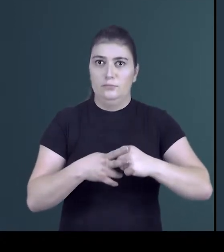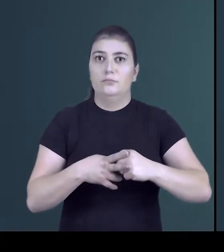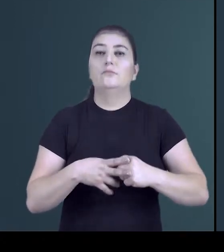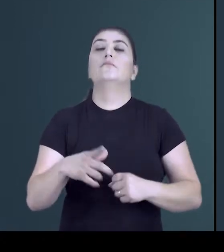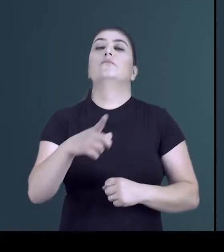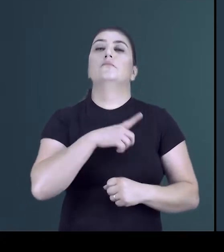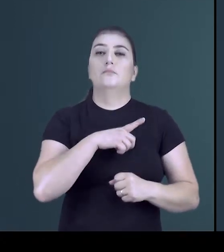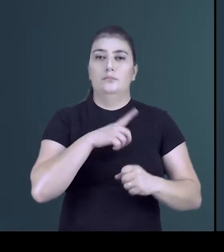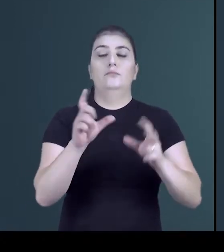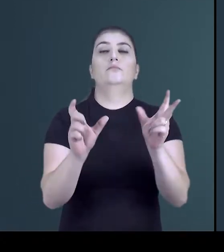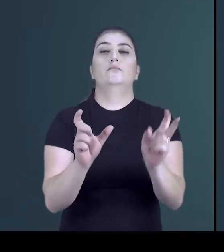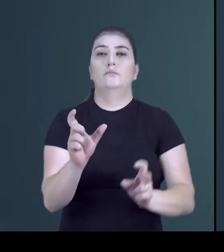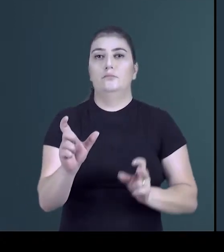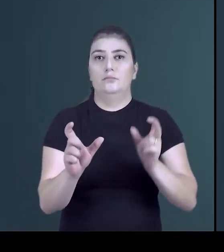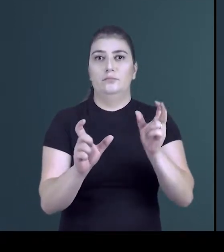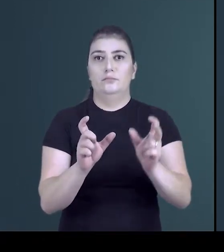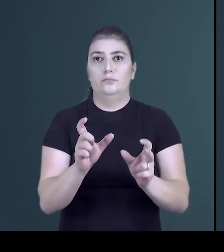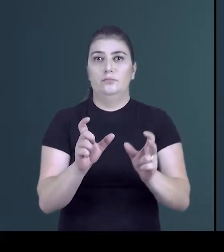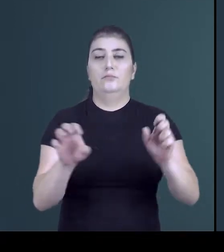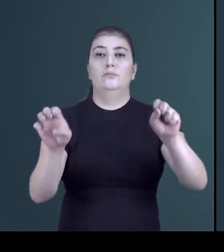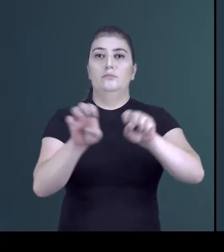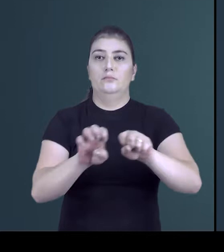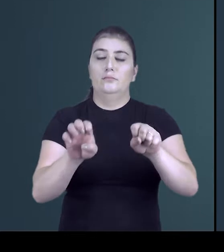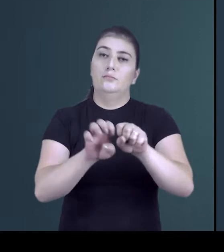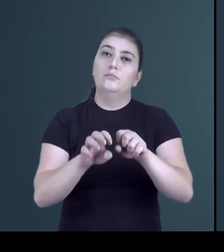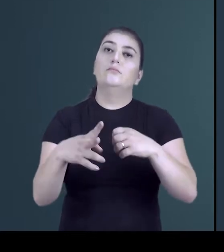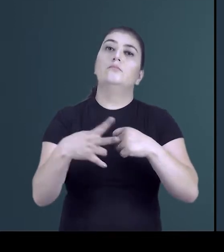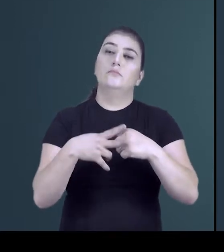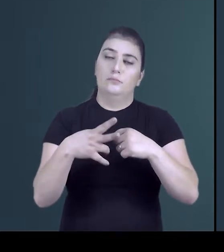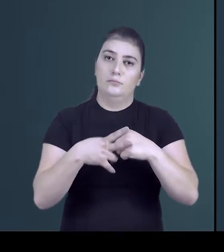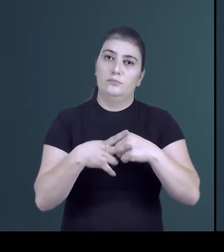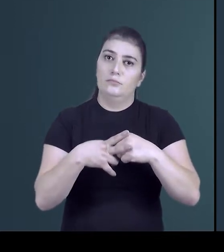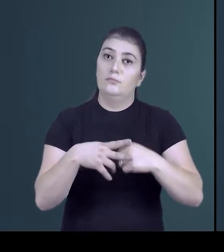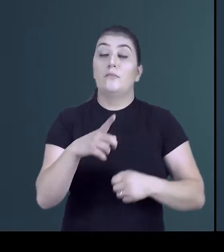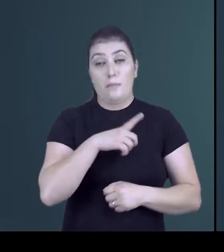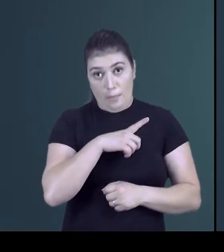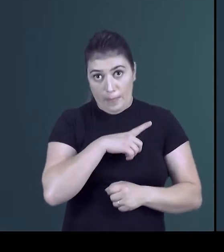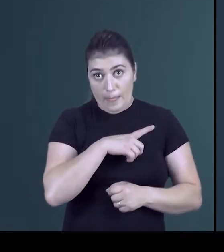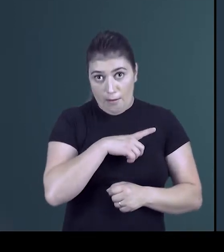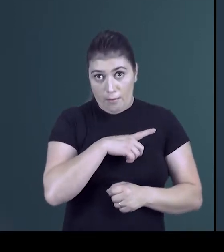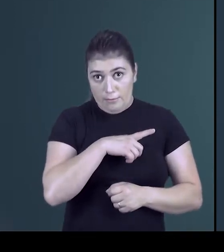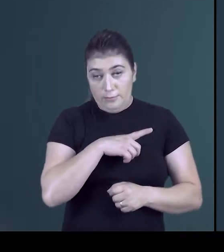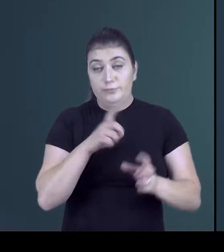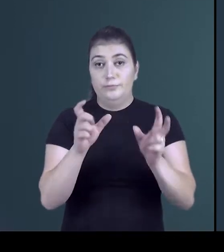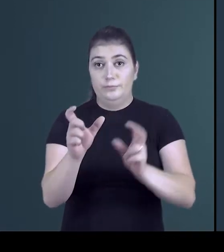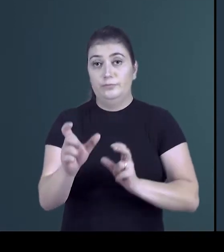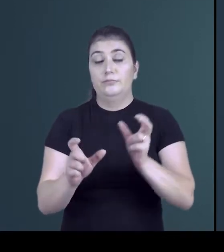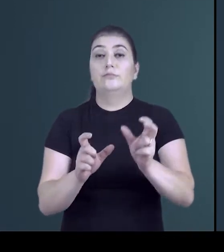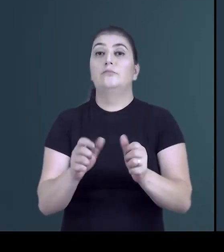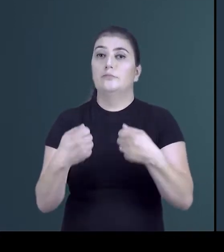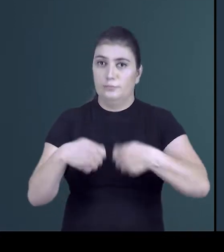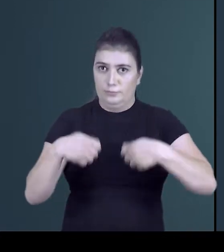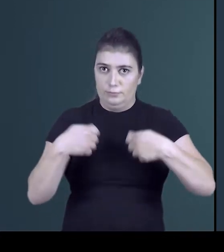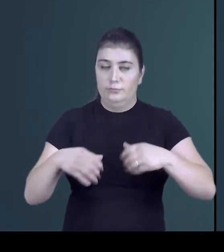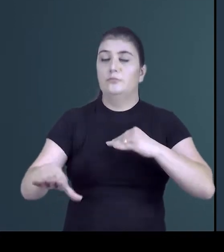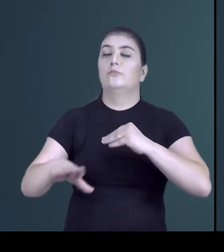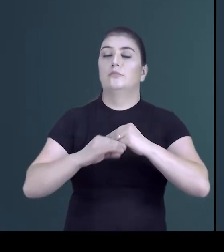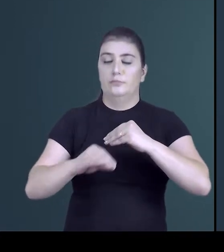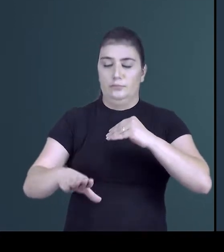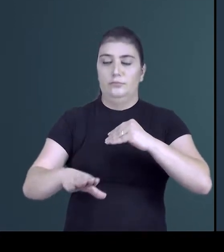Então, temos um advérbio, uma estrutura verbal. Se temos esse advérbio, ele vai precisar de um